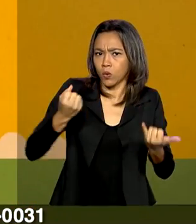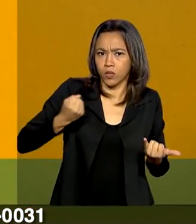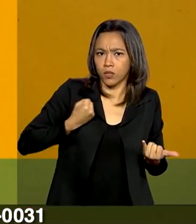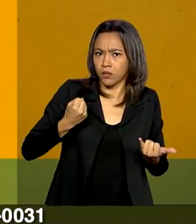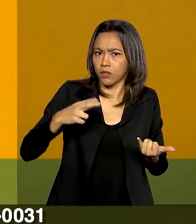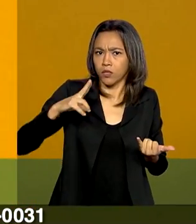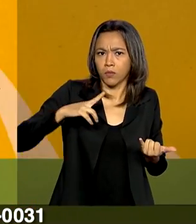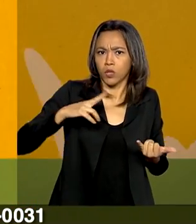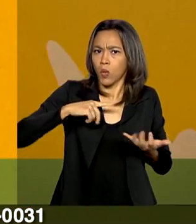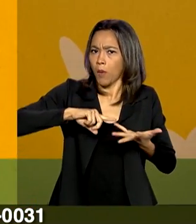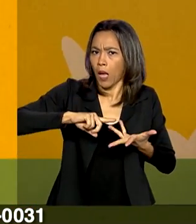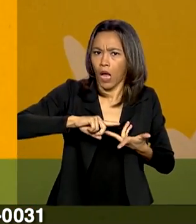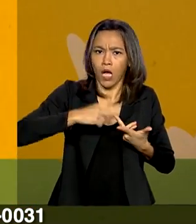e nem pede doações.